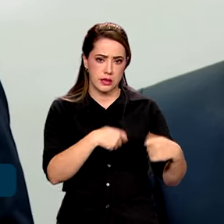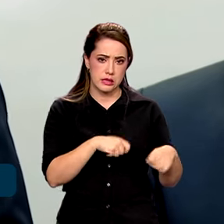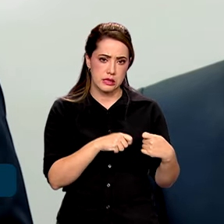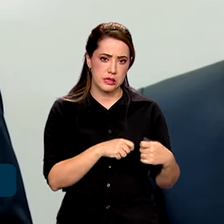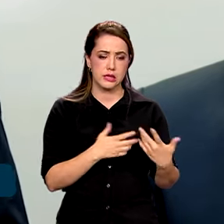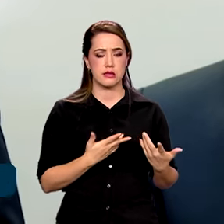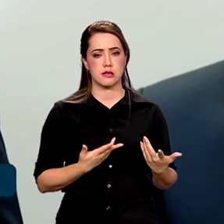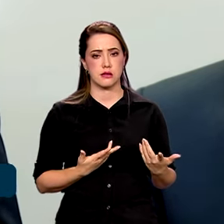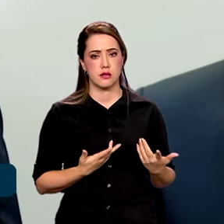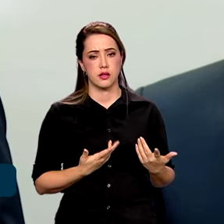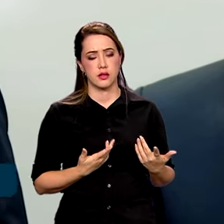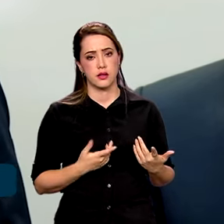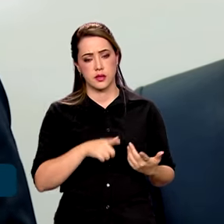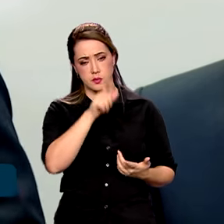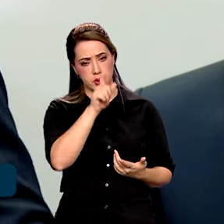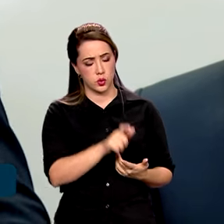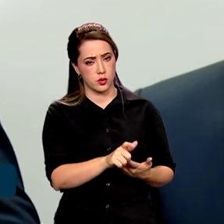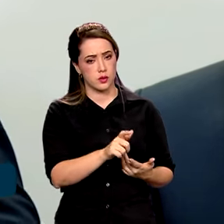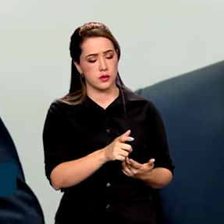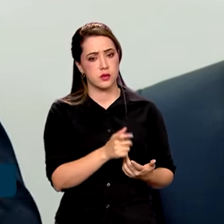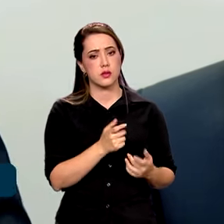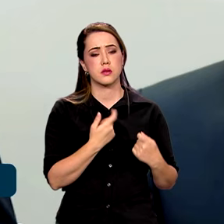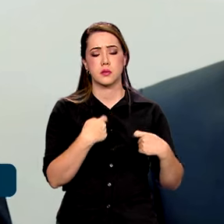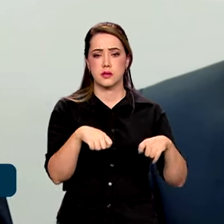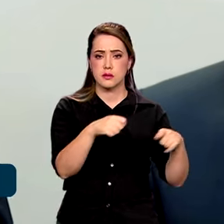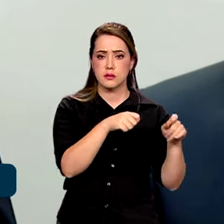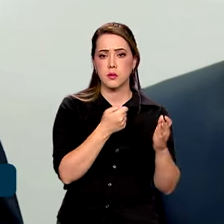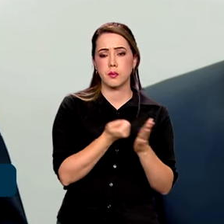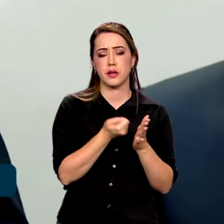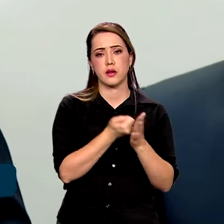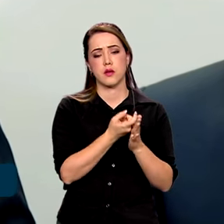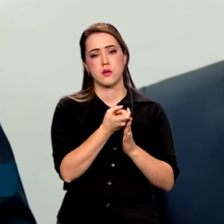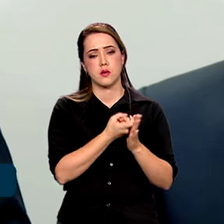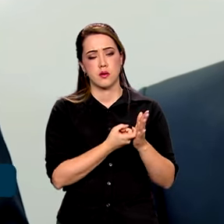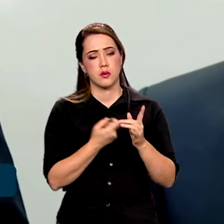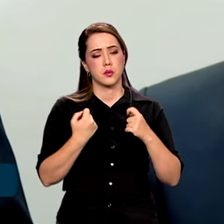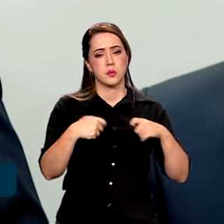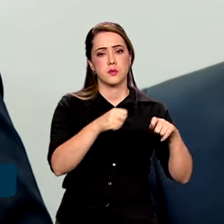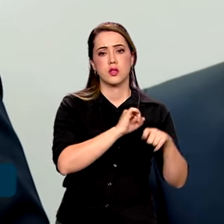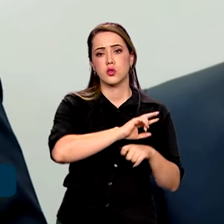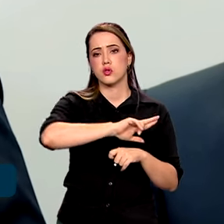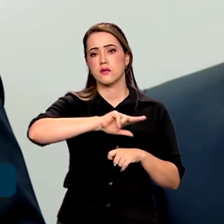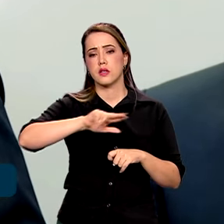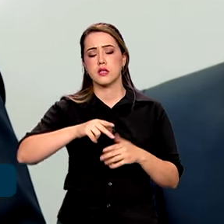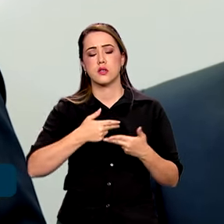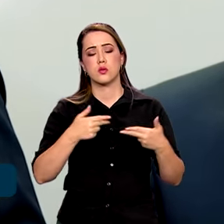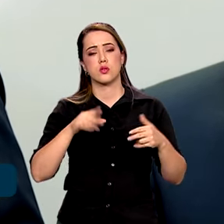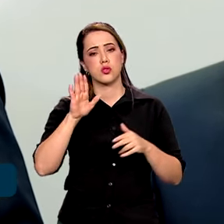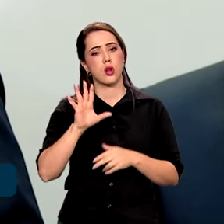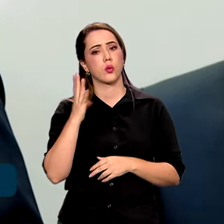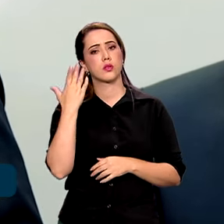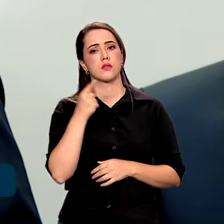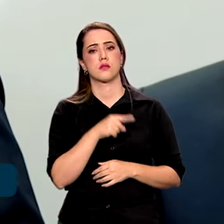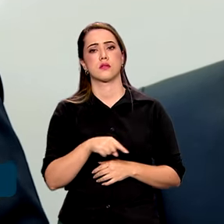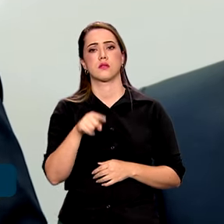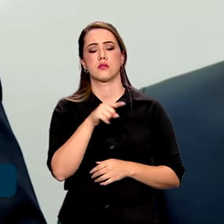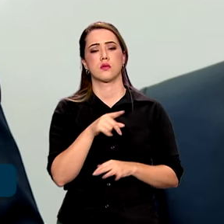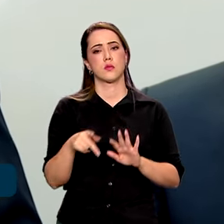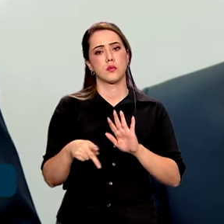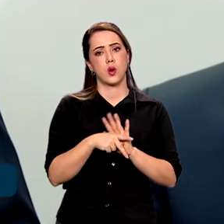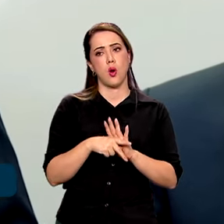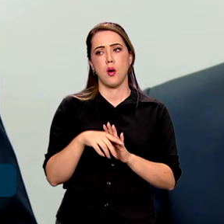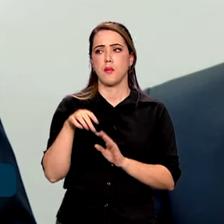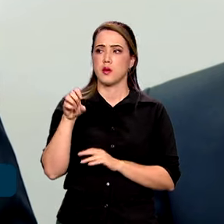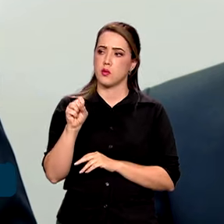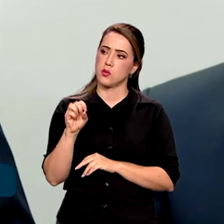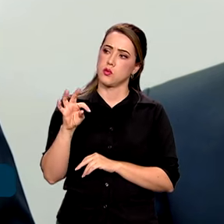que deveriam ser considerados para equilibrar as contas públicas. A maioria das coisas já foi feita pelo Supremo